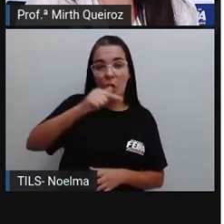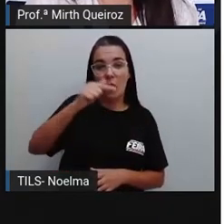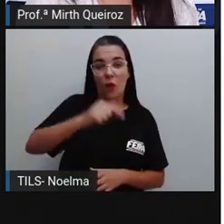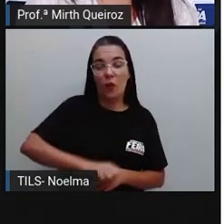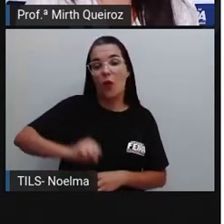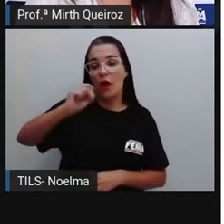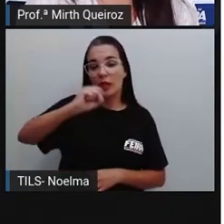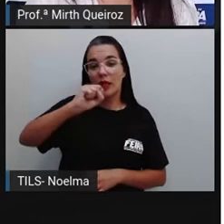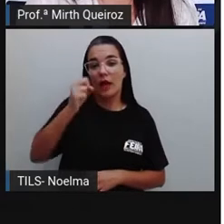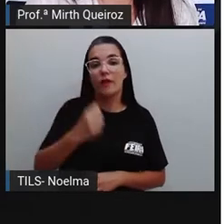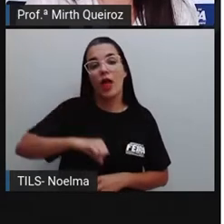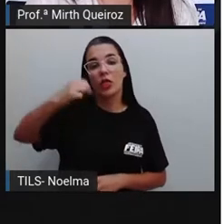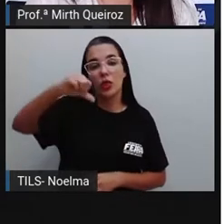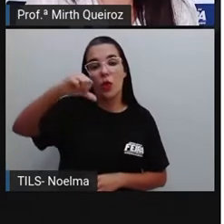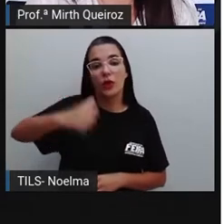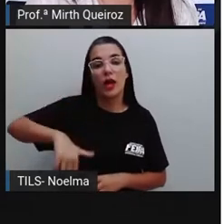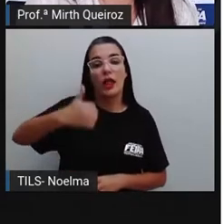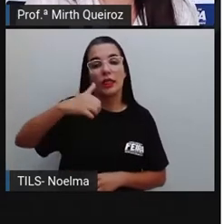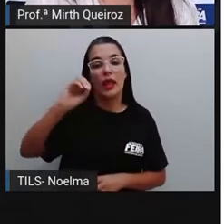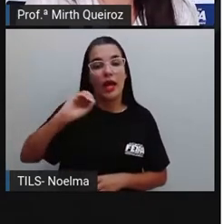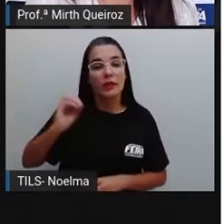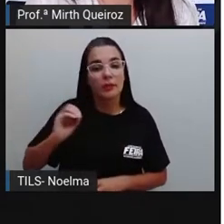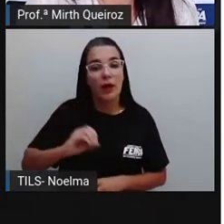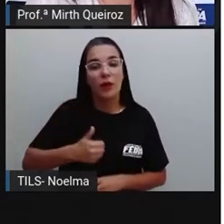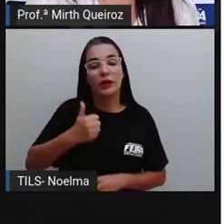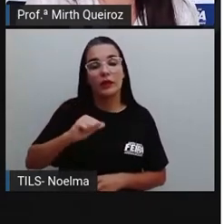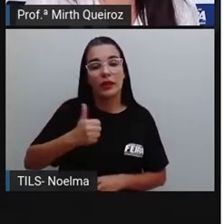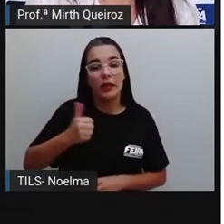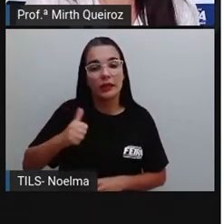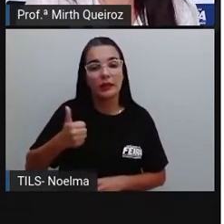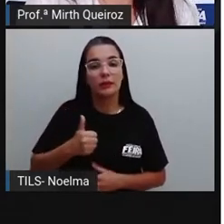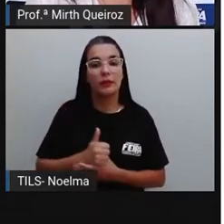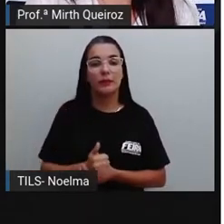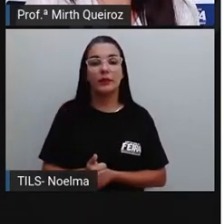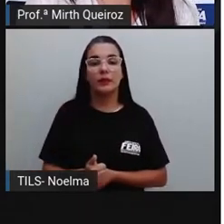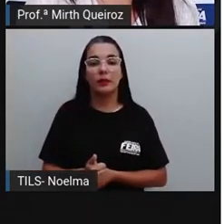sétima ordem, oitava ordem, nona ordem, décima ordem,